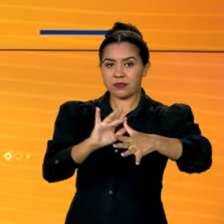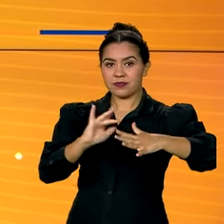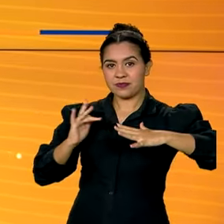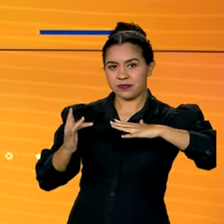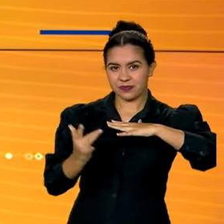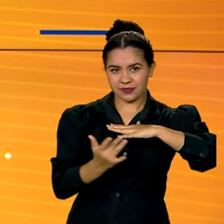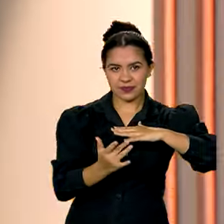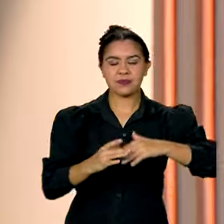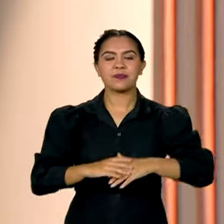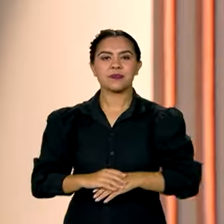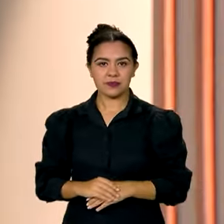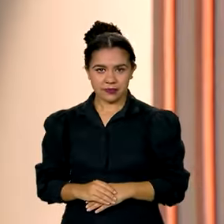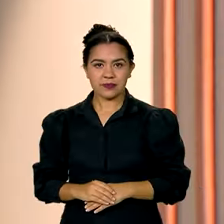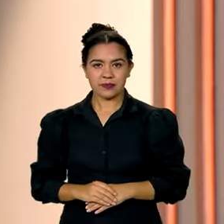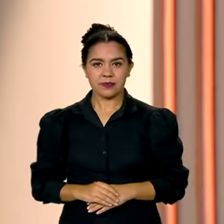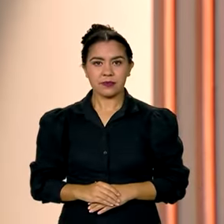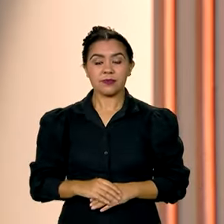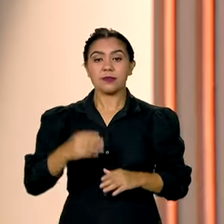sociais.